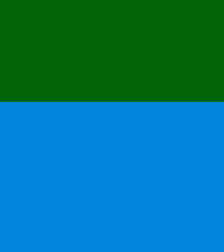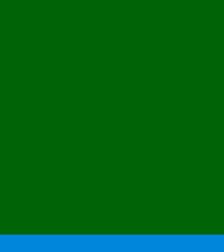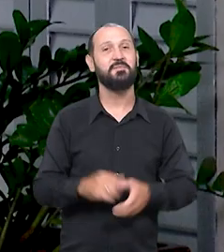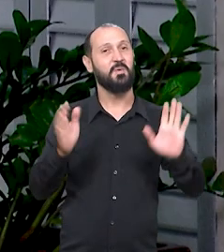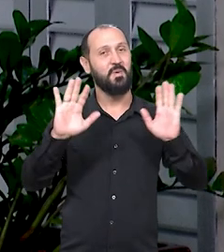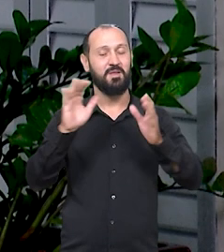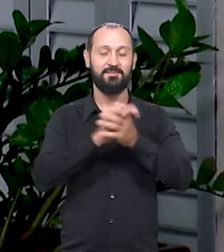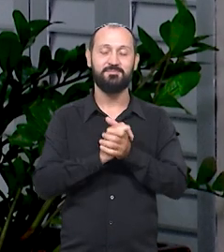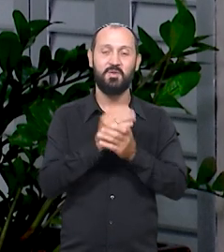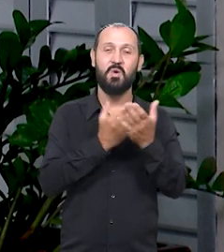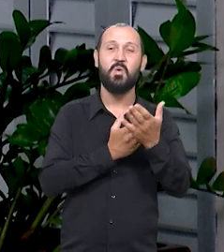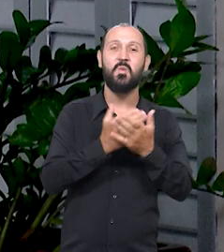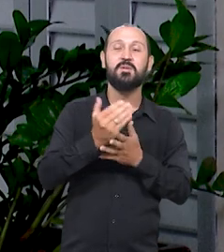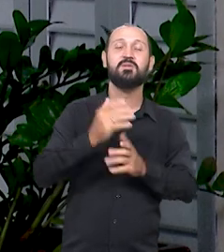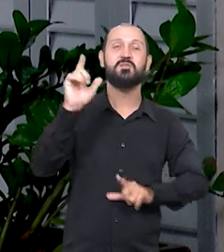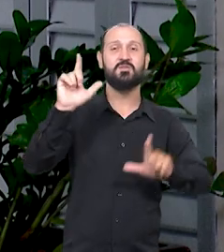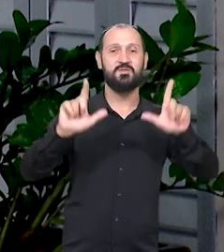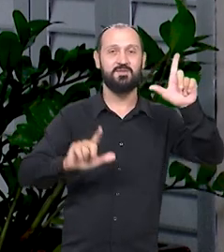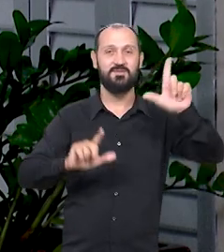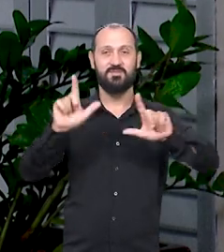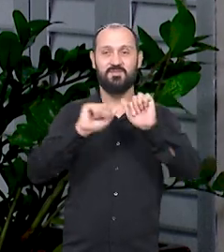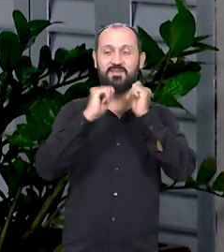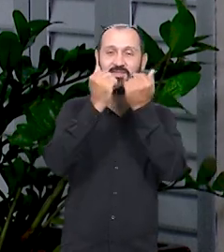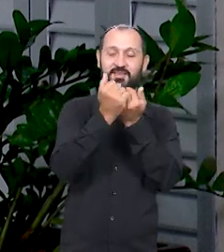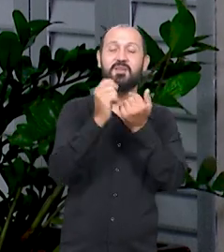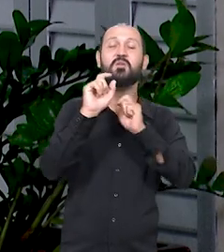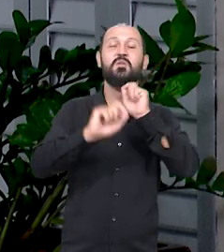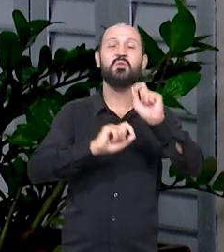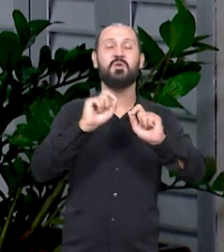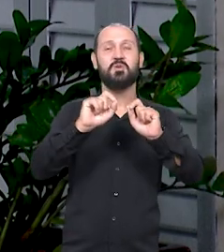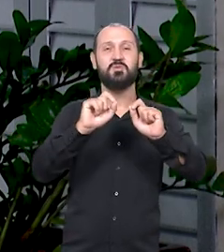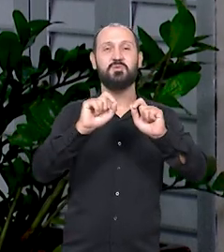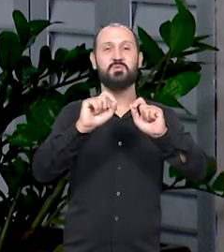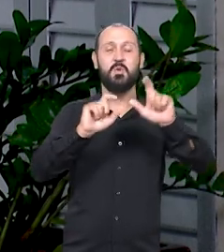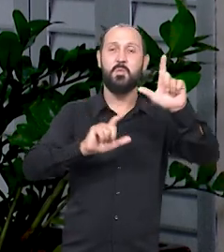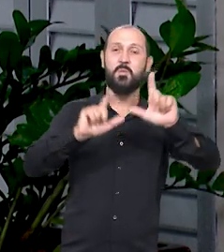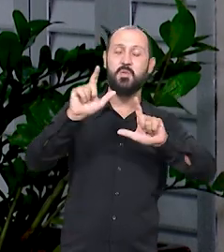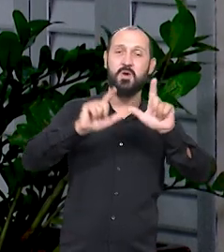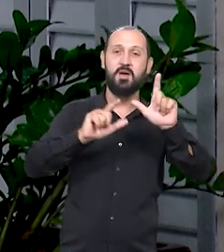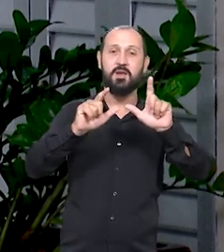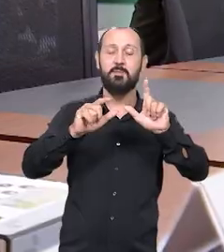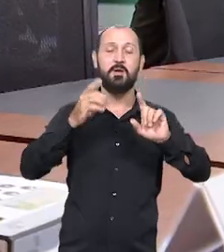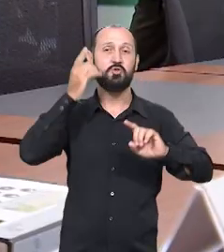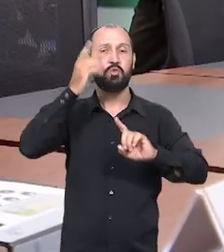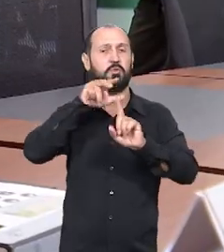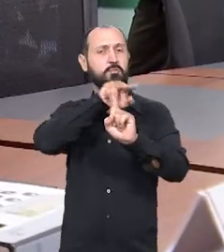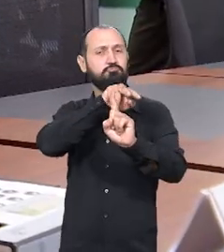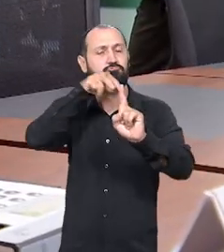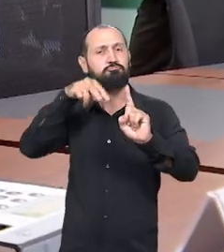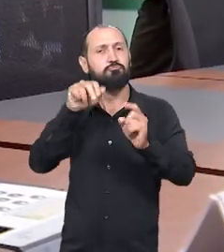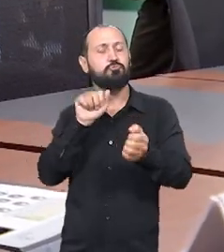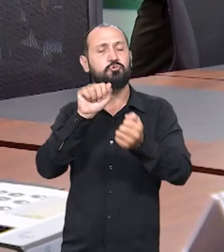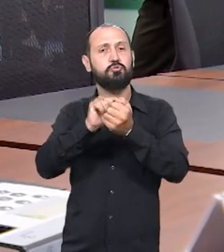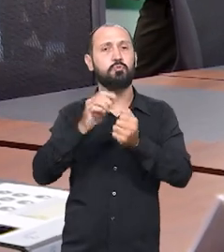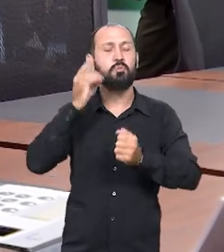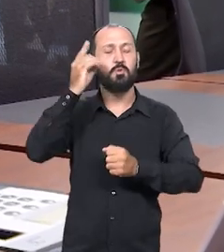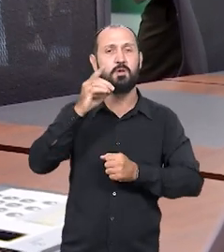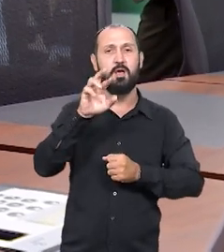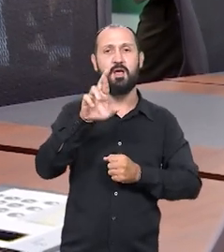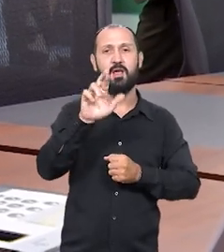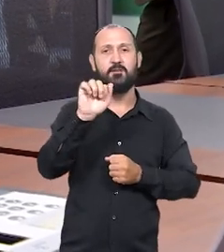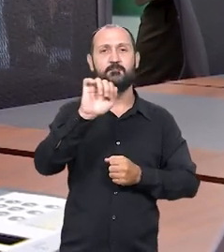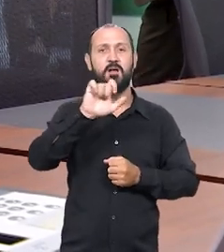Olá, está no ar pela TV Alemes, o Visão Parlamentar, que hoje recebe o deputado